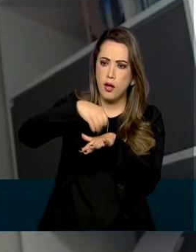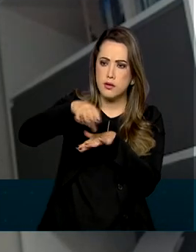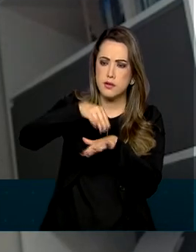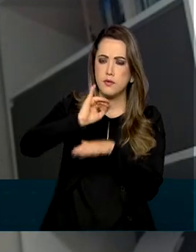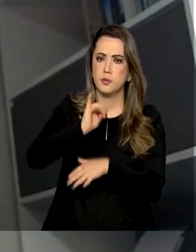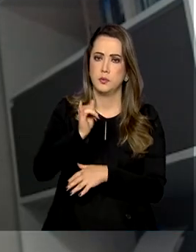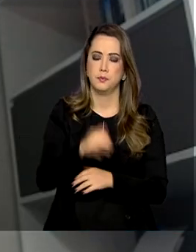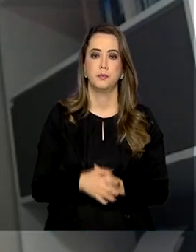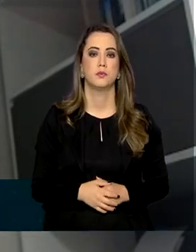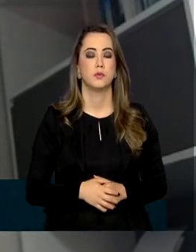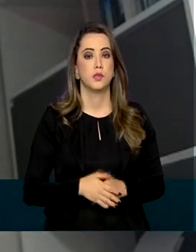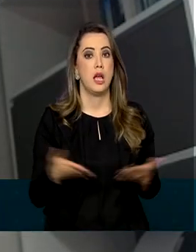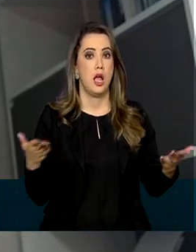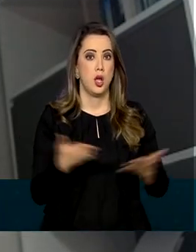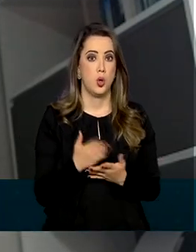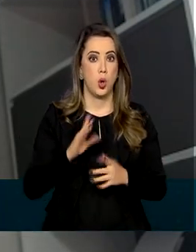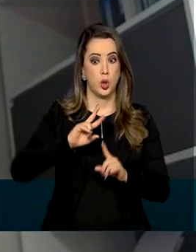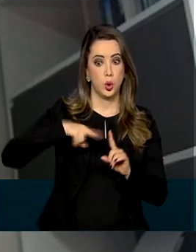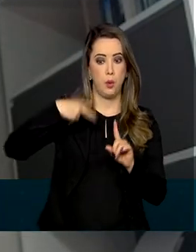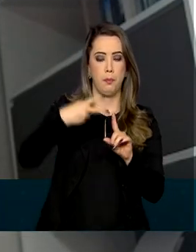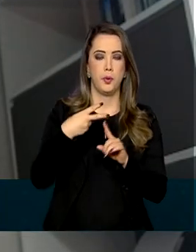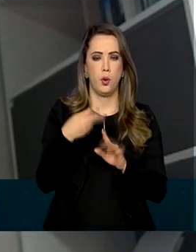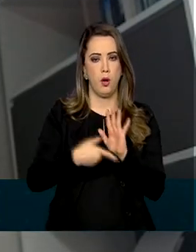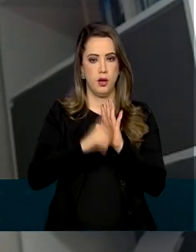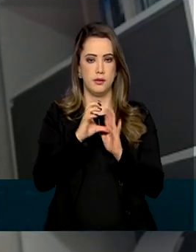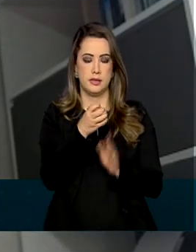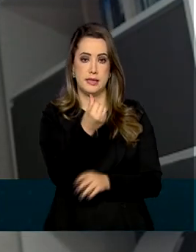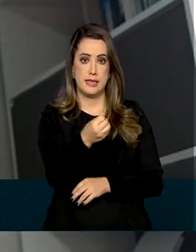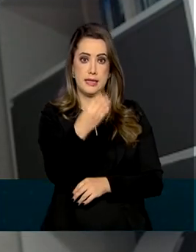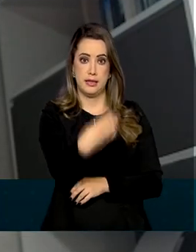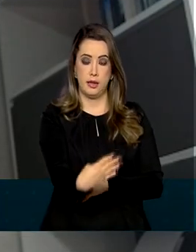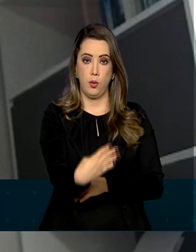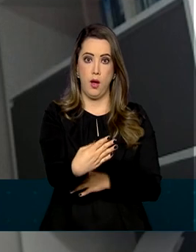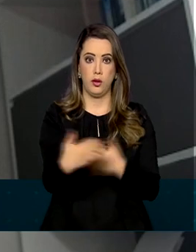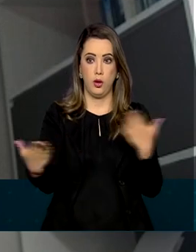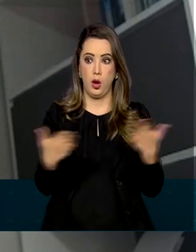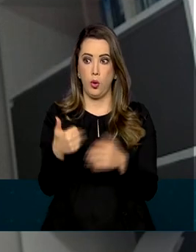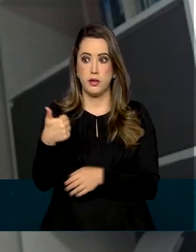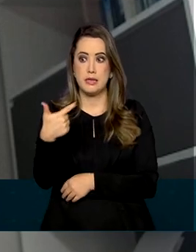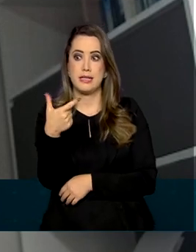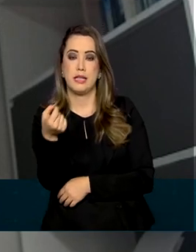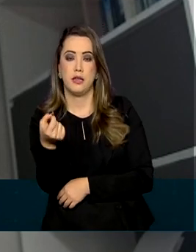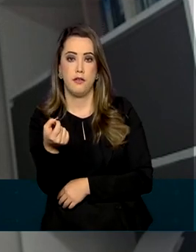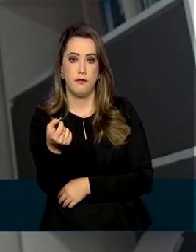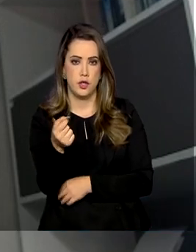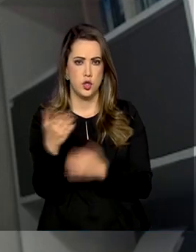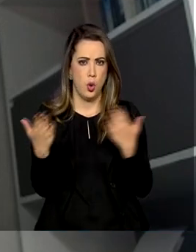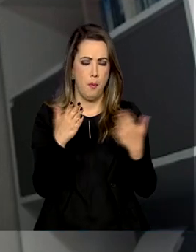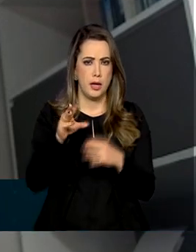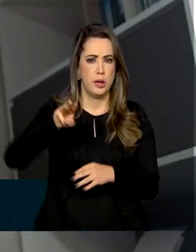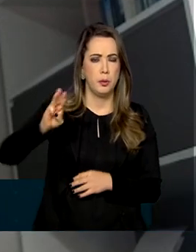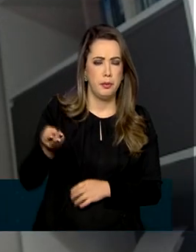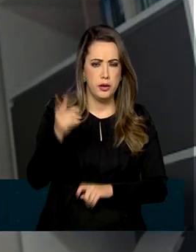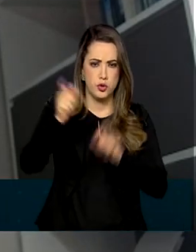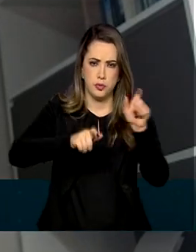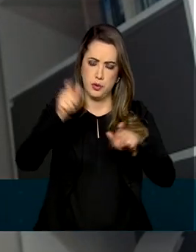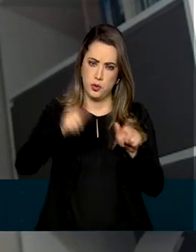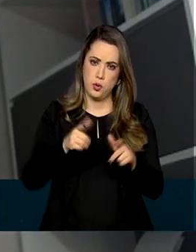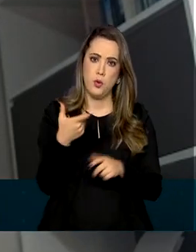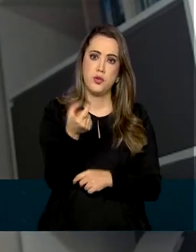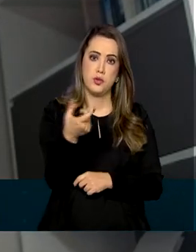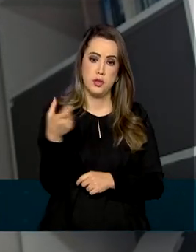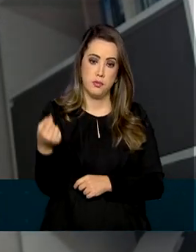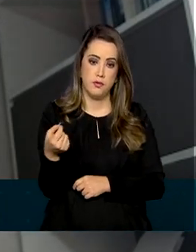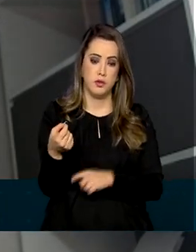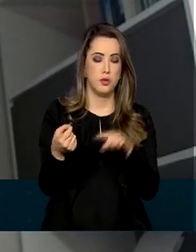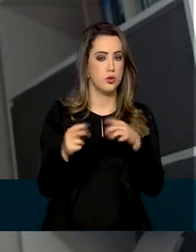de 64 por milhão de habitantes em 2018 para 120 por milhão de habitantes em 2020. Ou